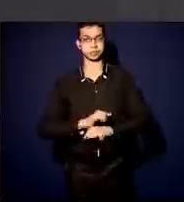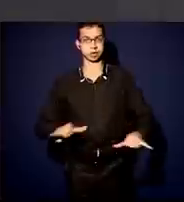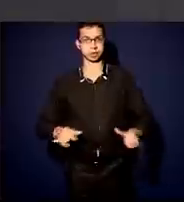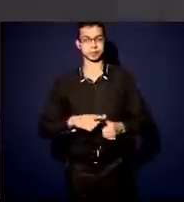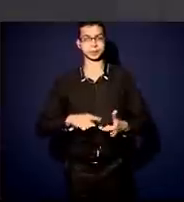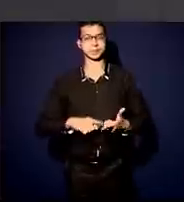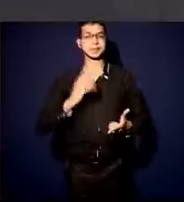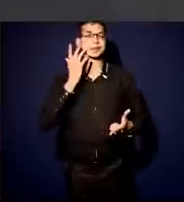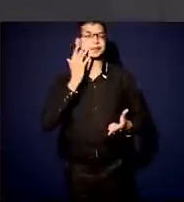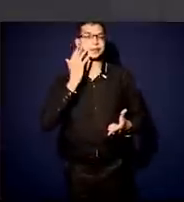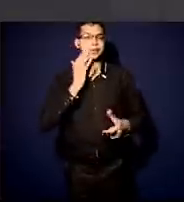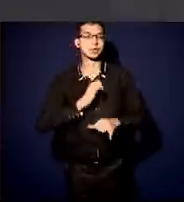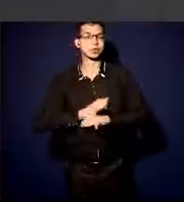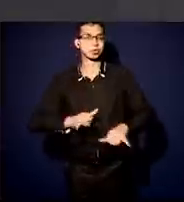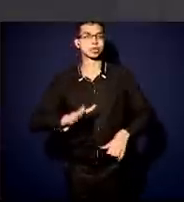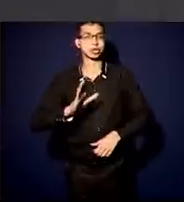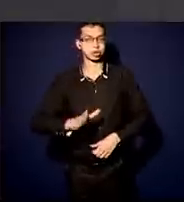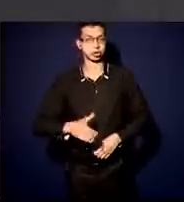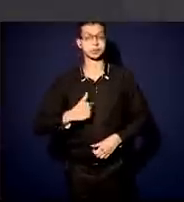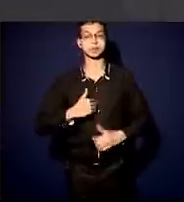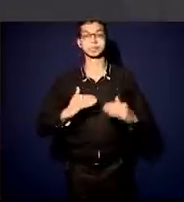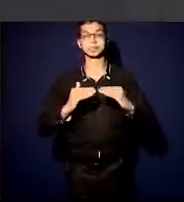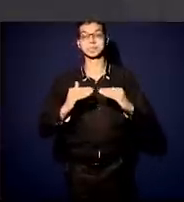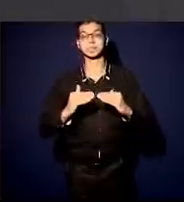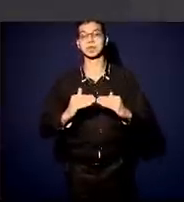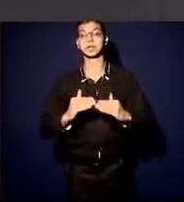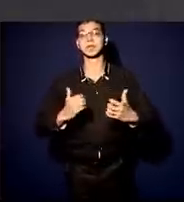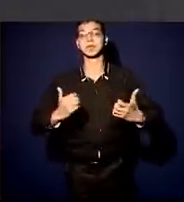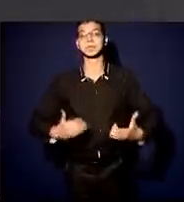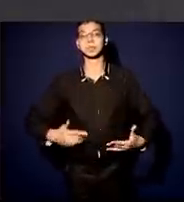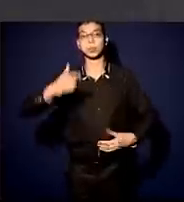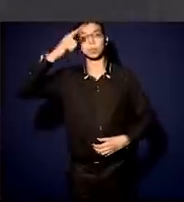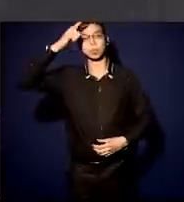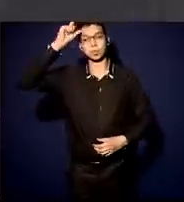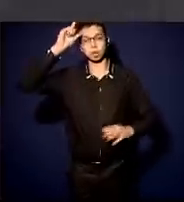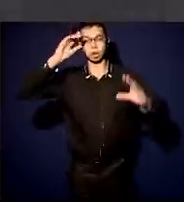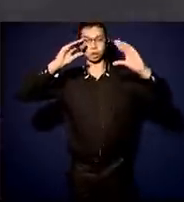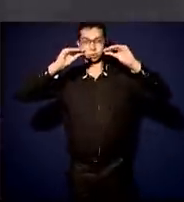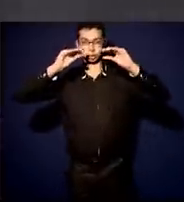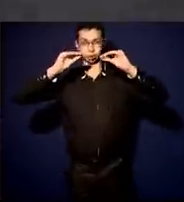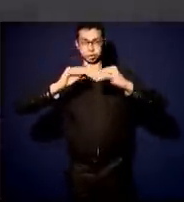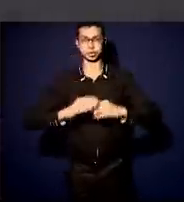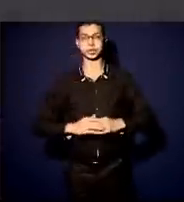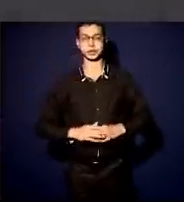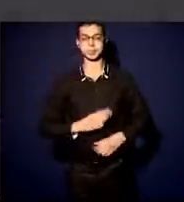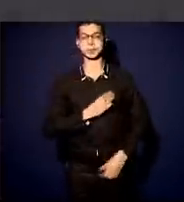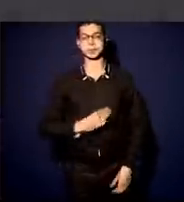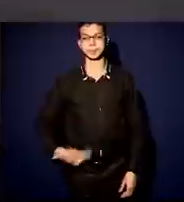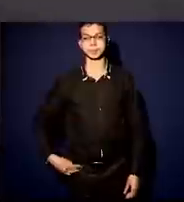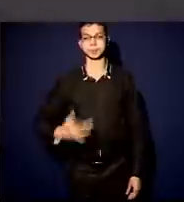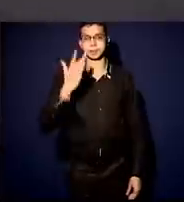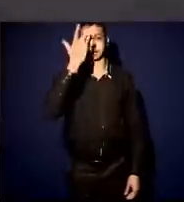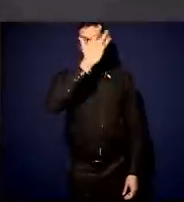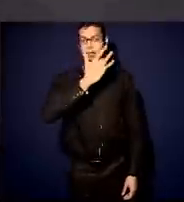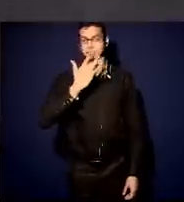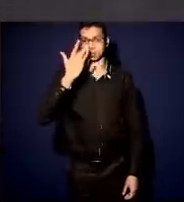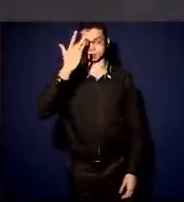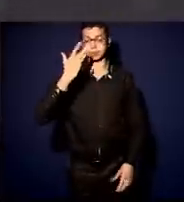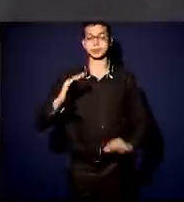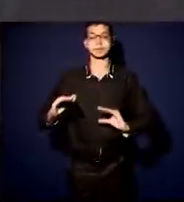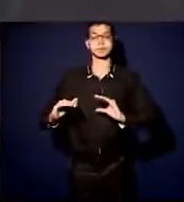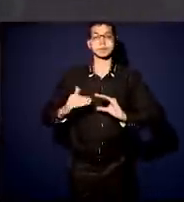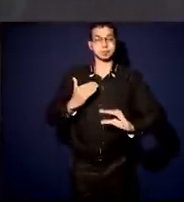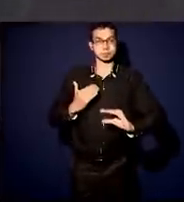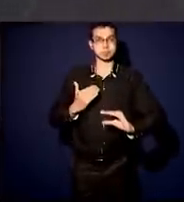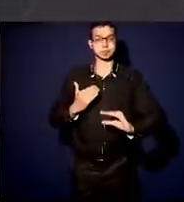eu quero dar o exemplo de ontem à noite, o ministro Fernando Haddad me mandou uma mensagem,